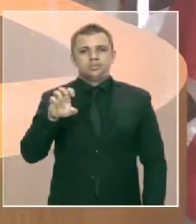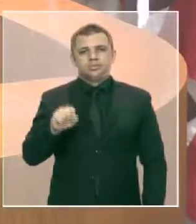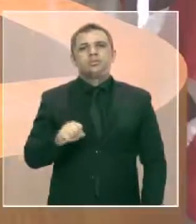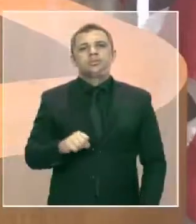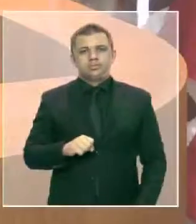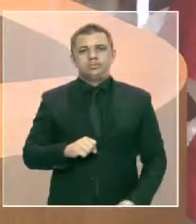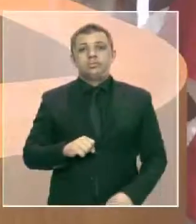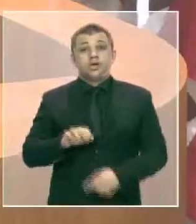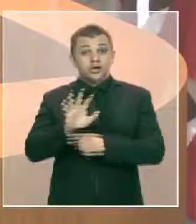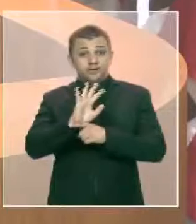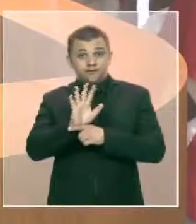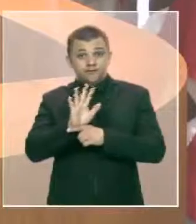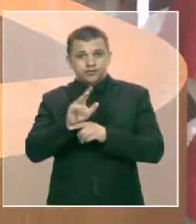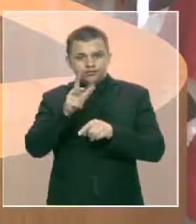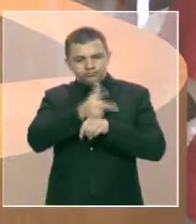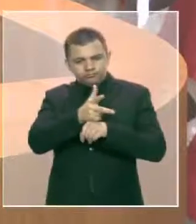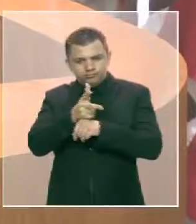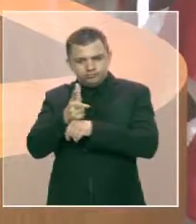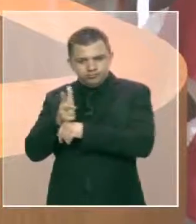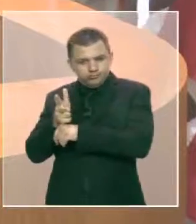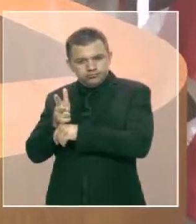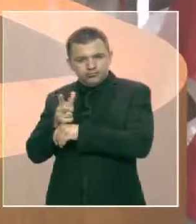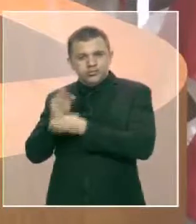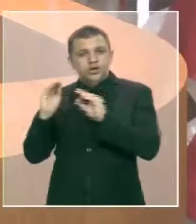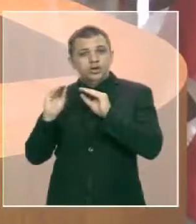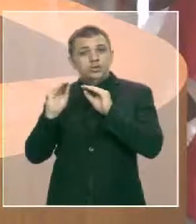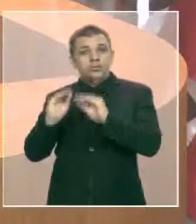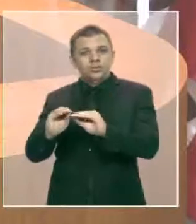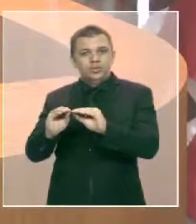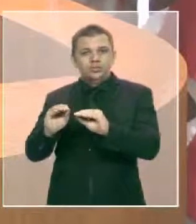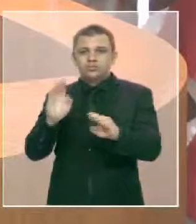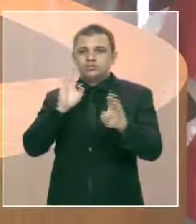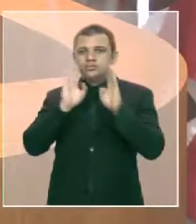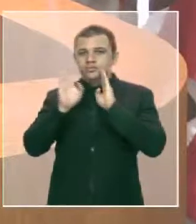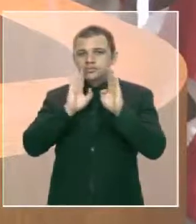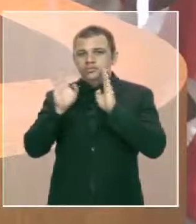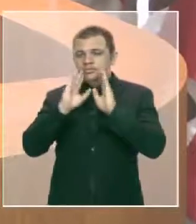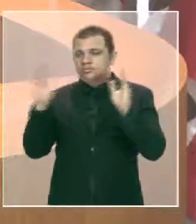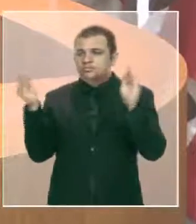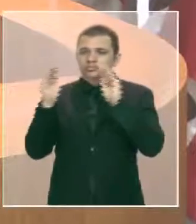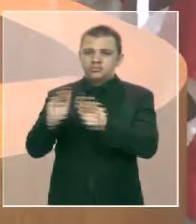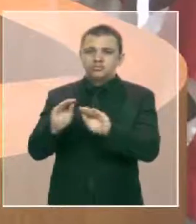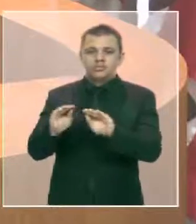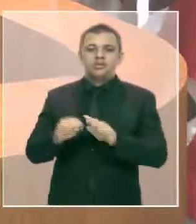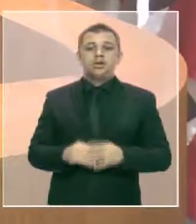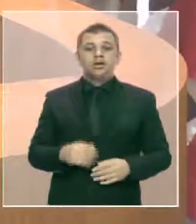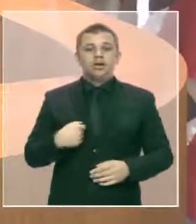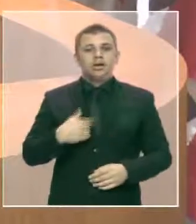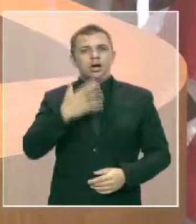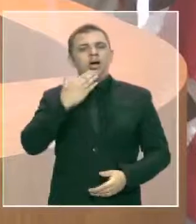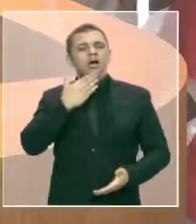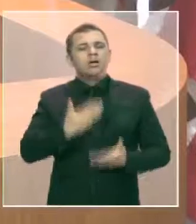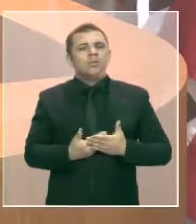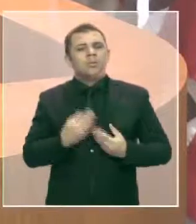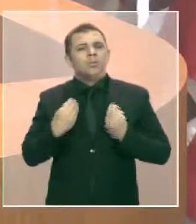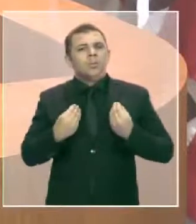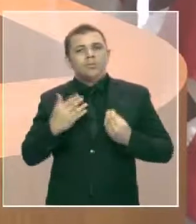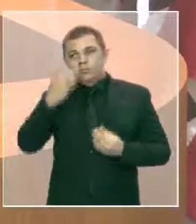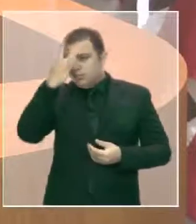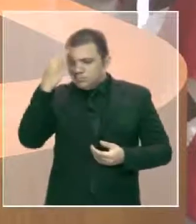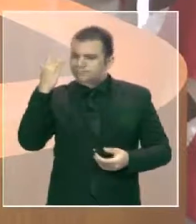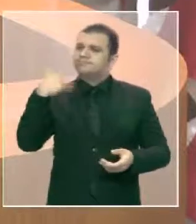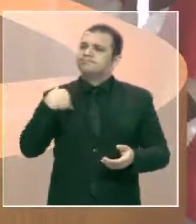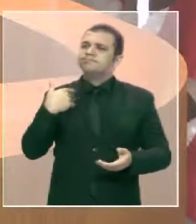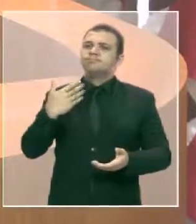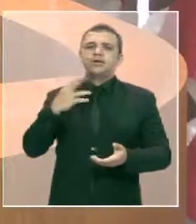sociais e ficamos surpreendidos pela quantidade de pessoas que interagiram. E por que de tanta